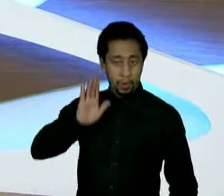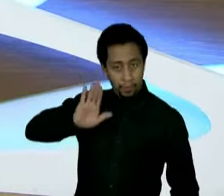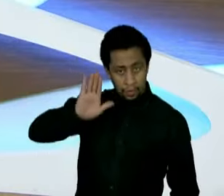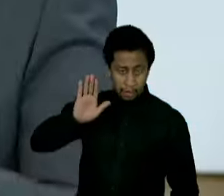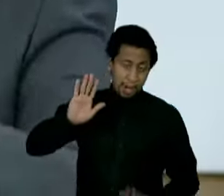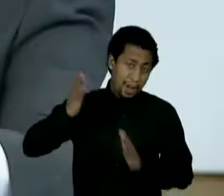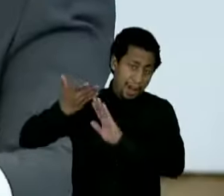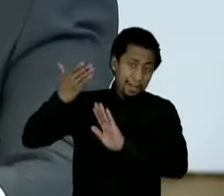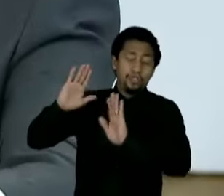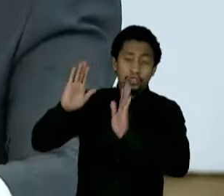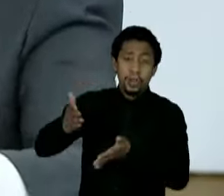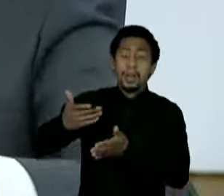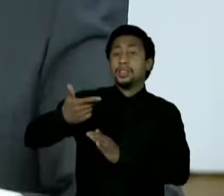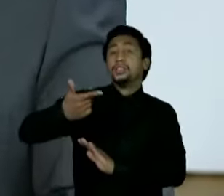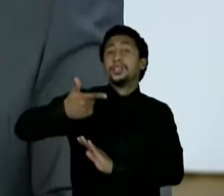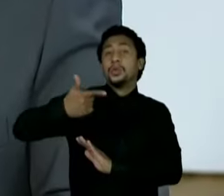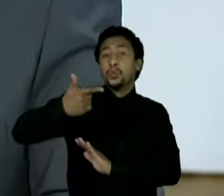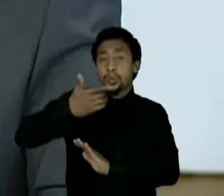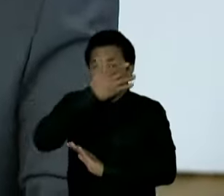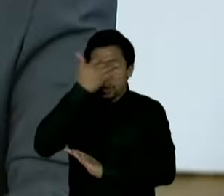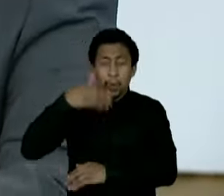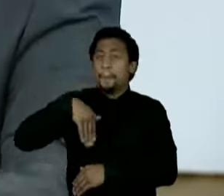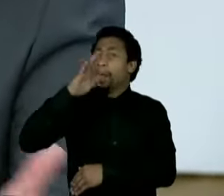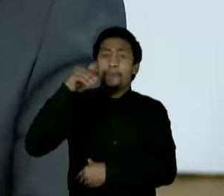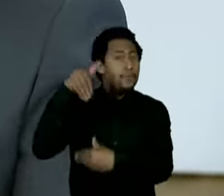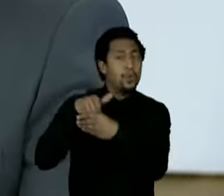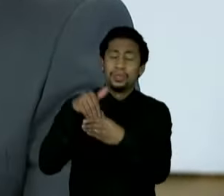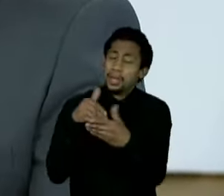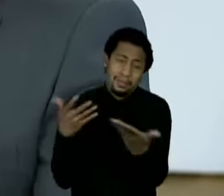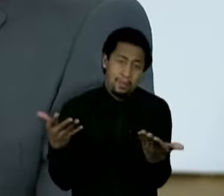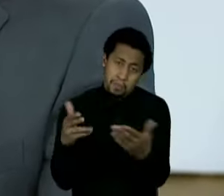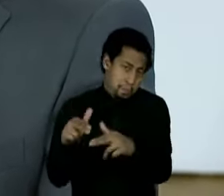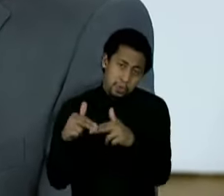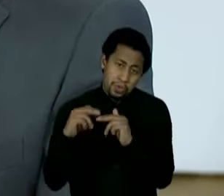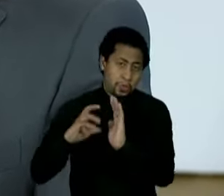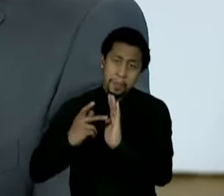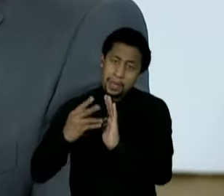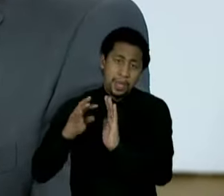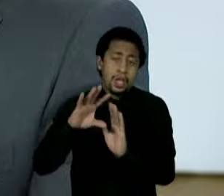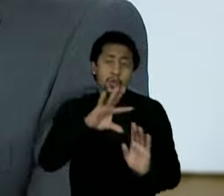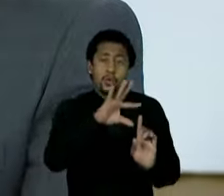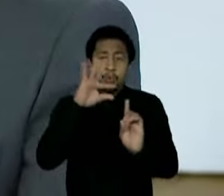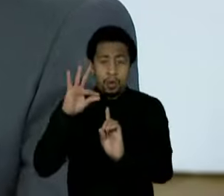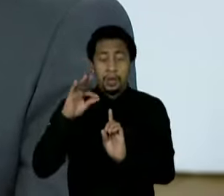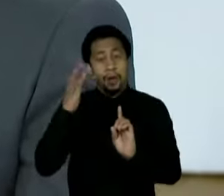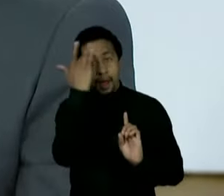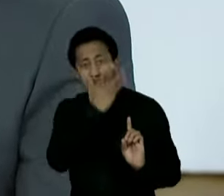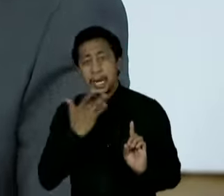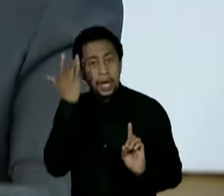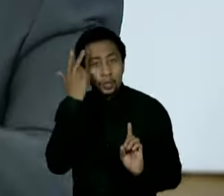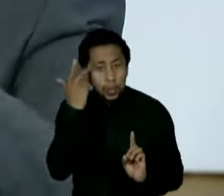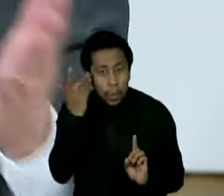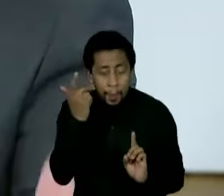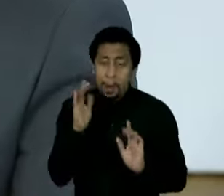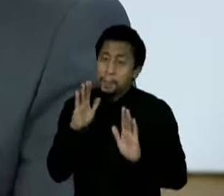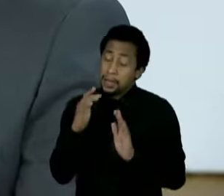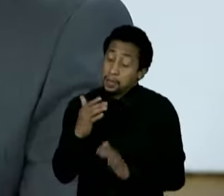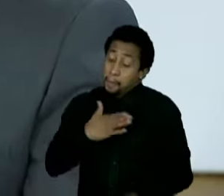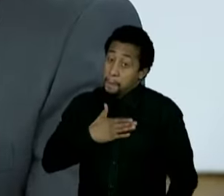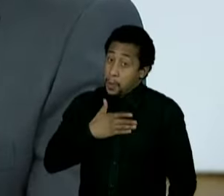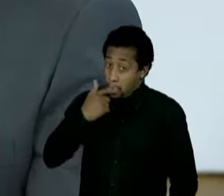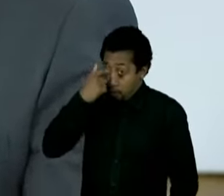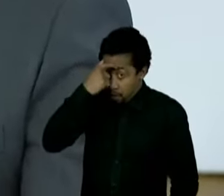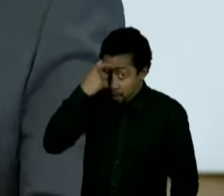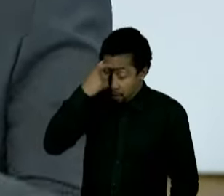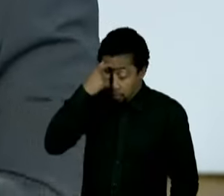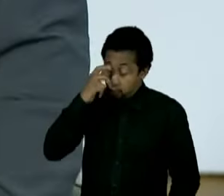apenas para me eleger ou para não me eleger. Eu faço política porque eu acredito no que eu penso. Nós tivemos várias vitórias no